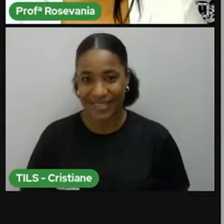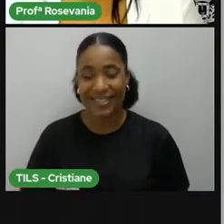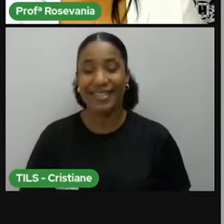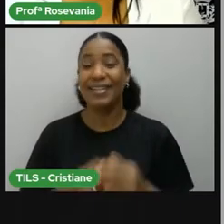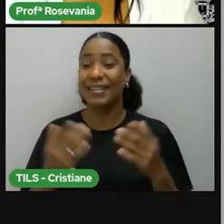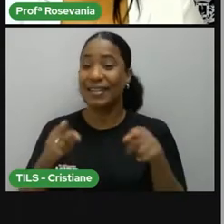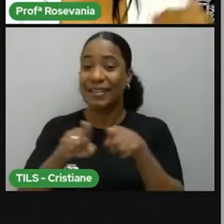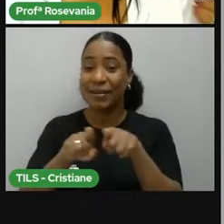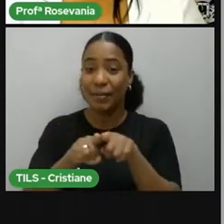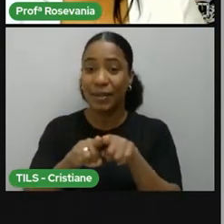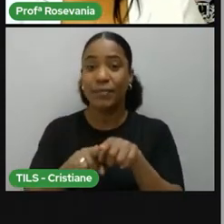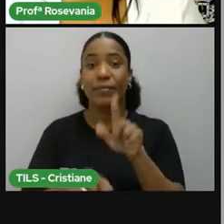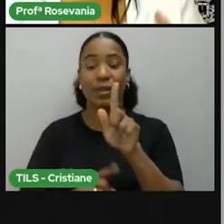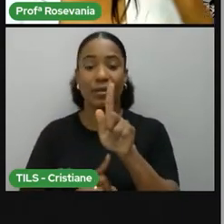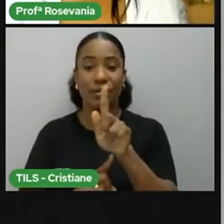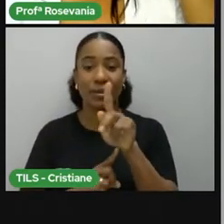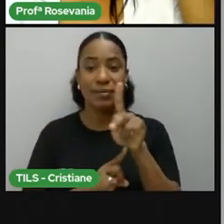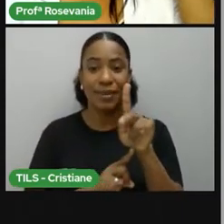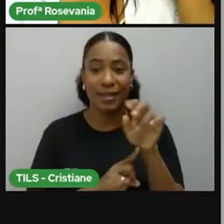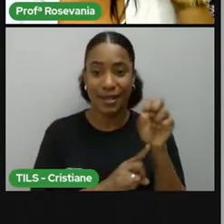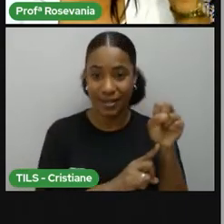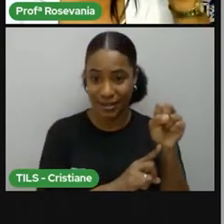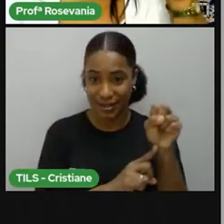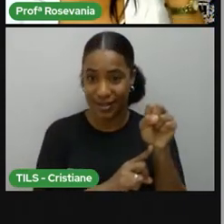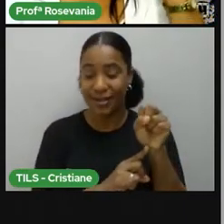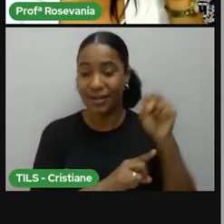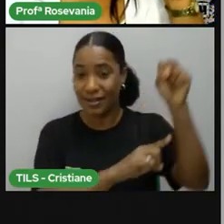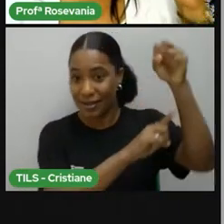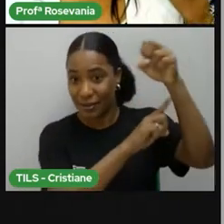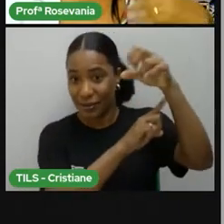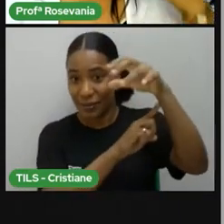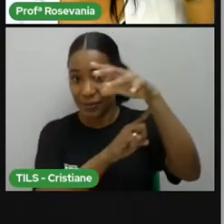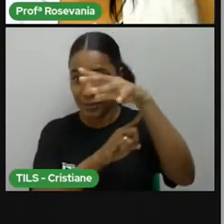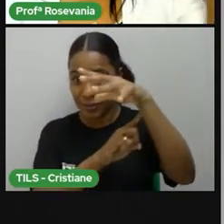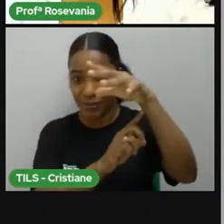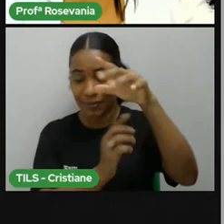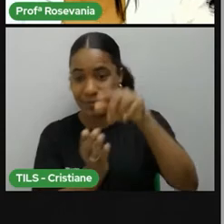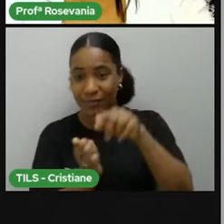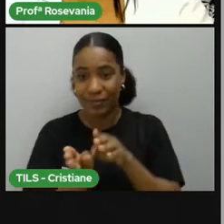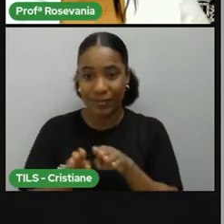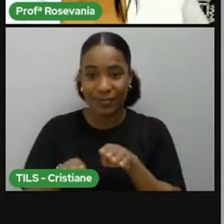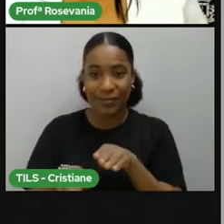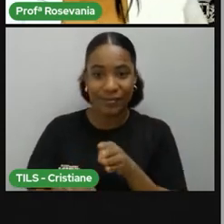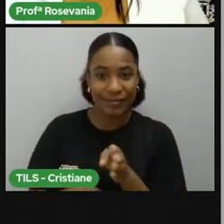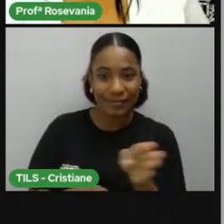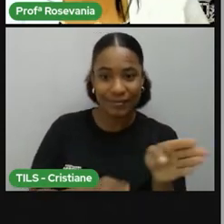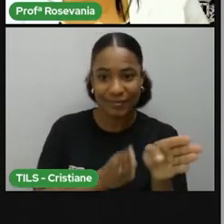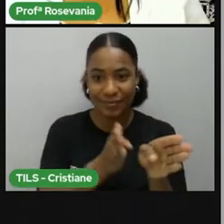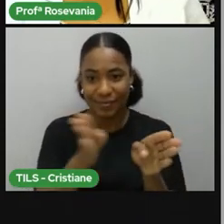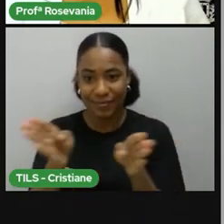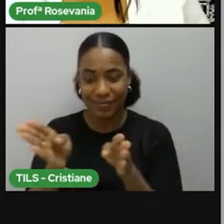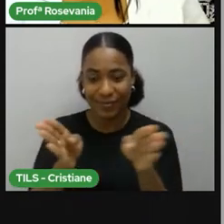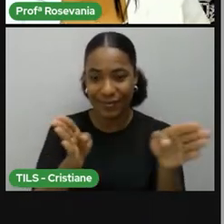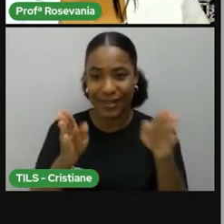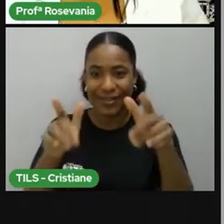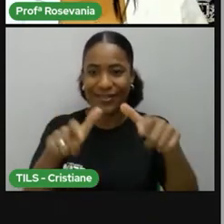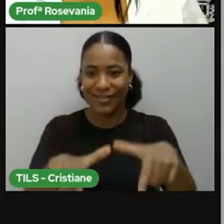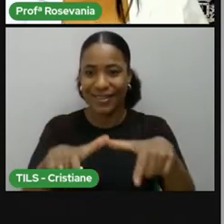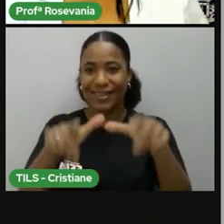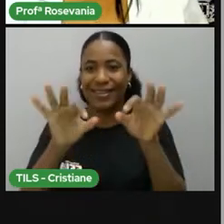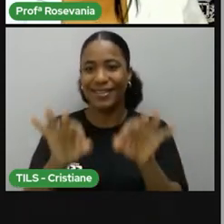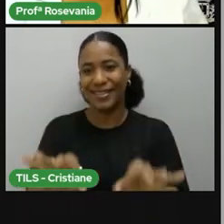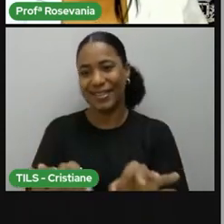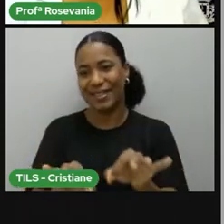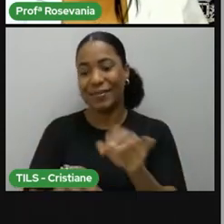usa, né, o GPS para dar aquela localização, ele, quando a gente diz assim, Ah, vou mandar minha localização para você. Ele usa o sistema de